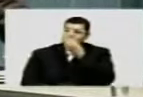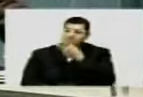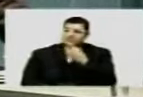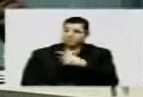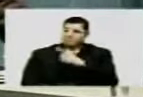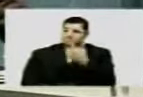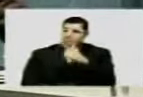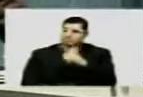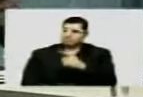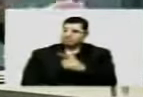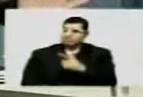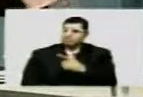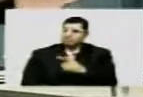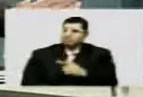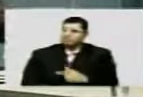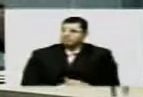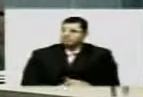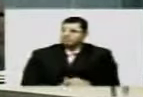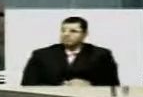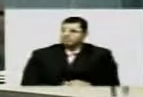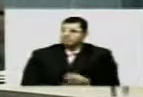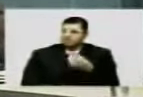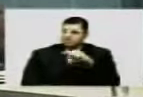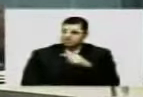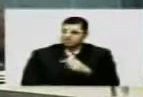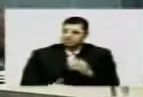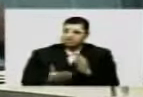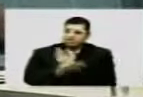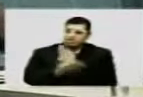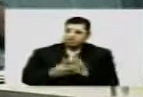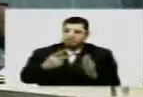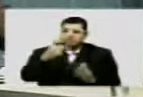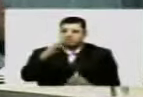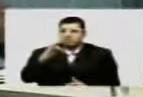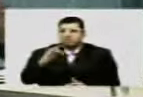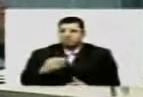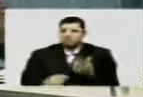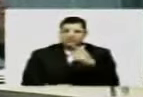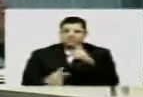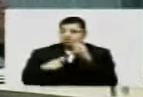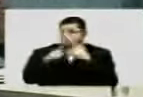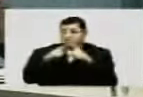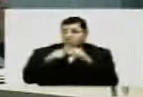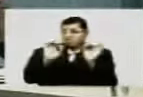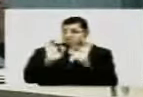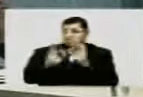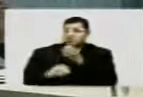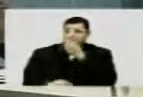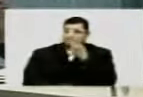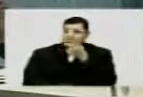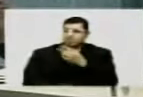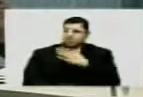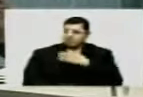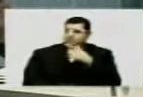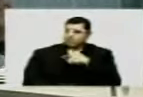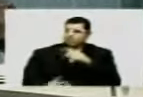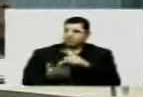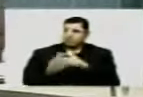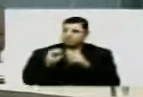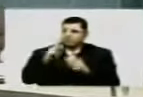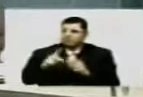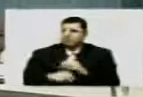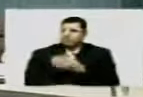V. Exª, eu não tenho mais tempo, se for subtraído do PT, não há nenhum problema. Eu falo no meu tempo.